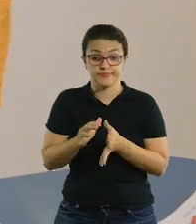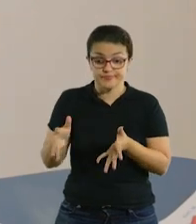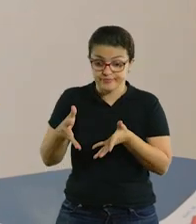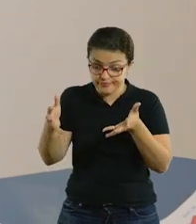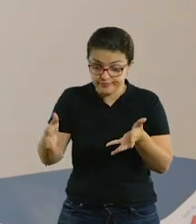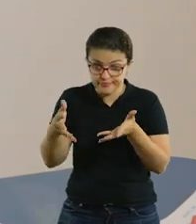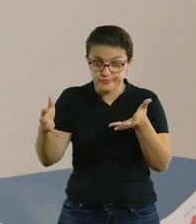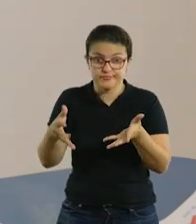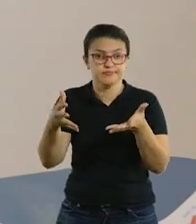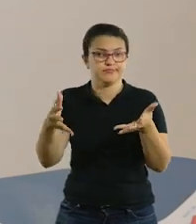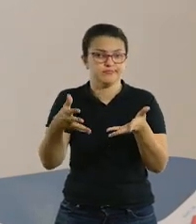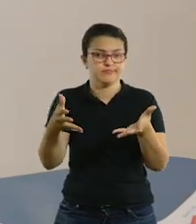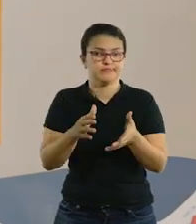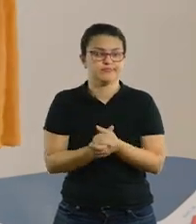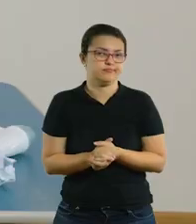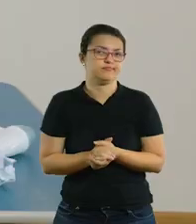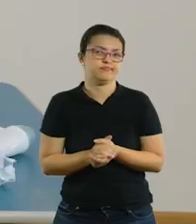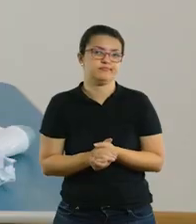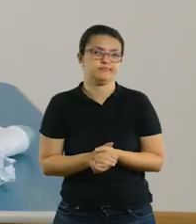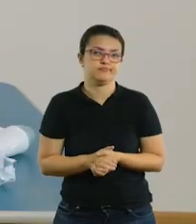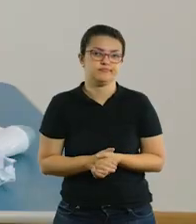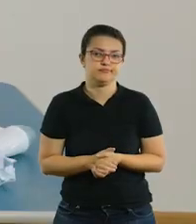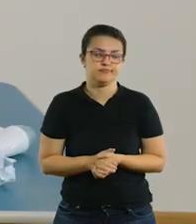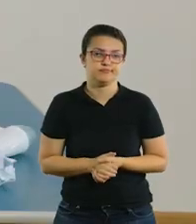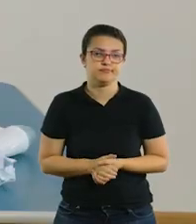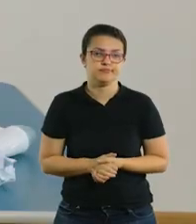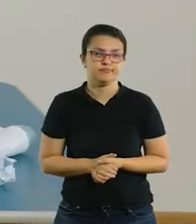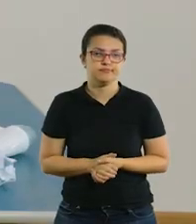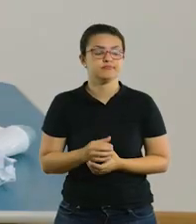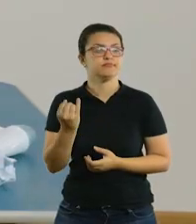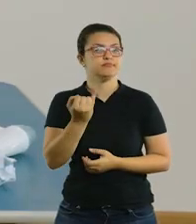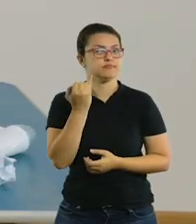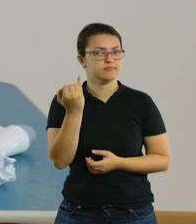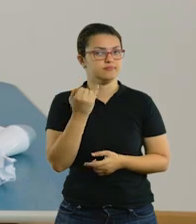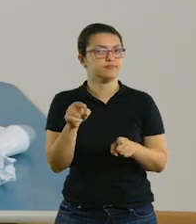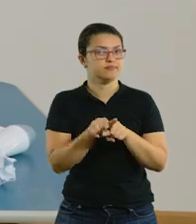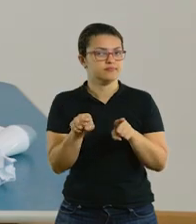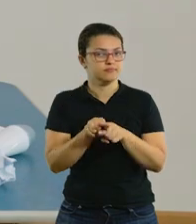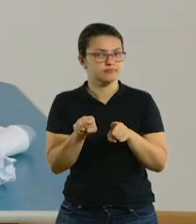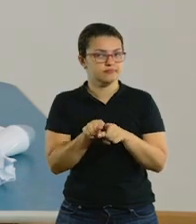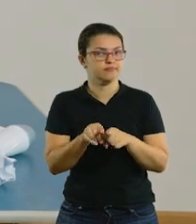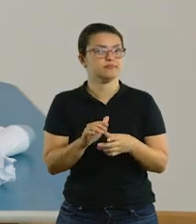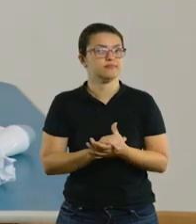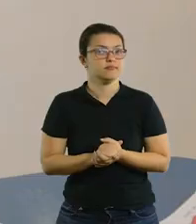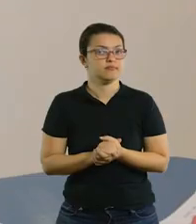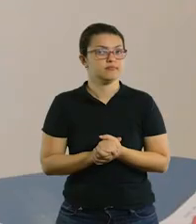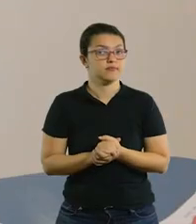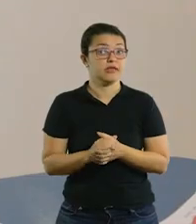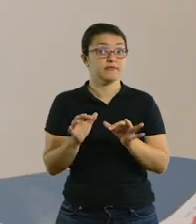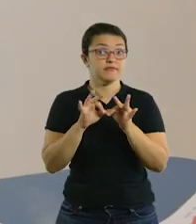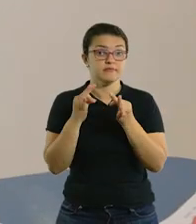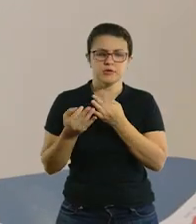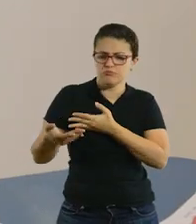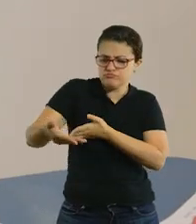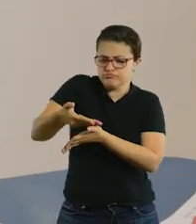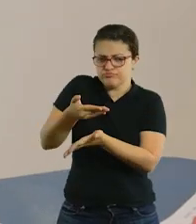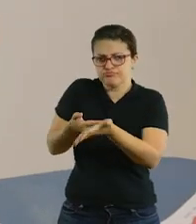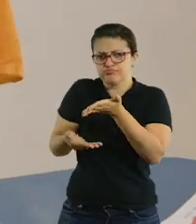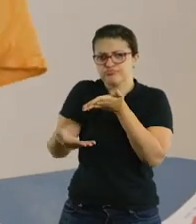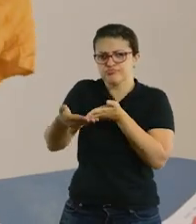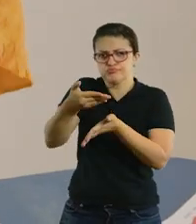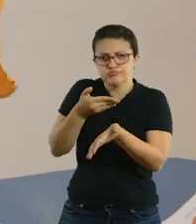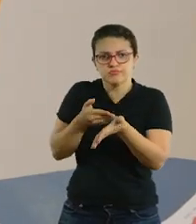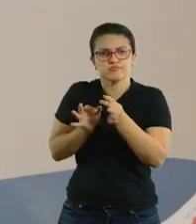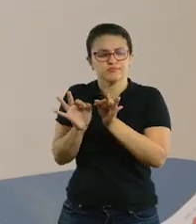esteja mais motivada a produzir com essa regularidade. É importante também que o adulto interaja com essa criança o tempo